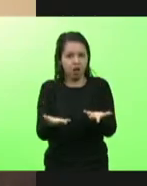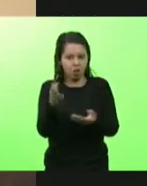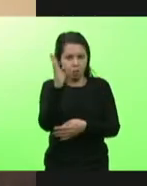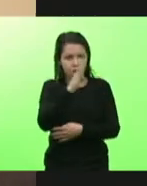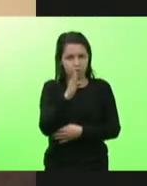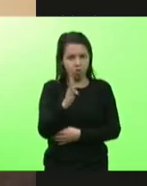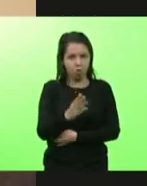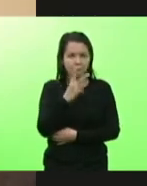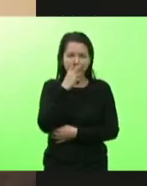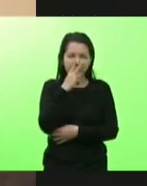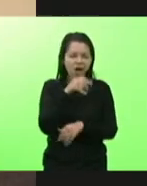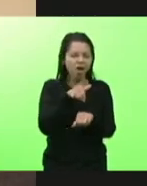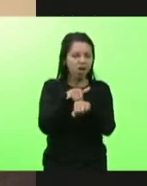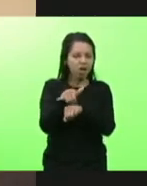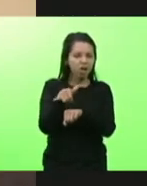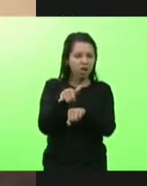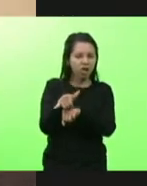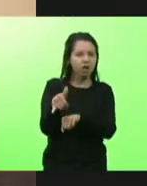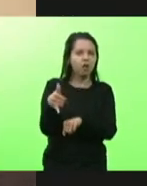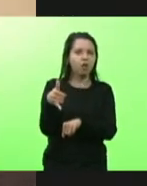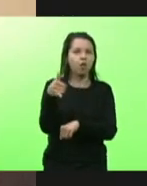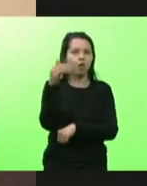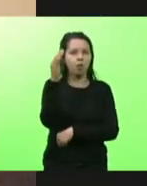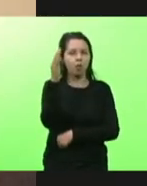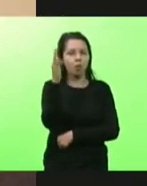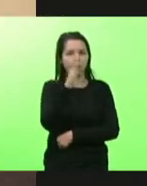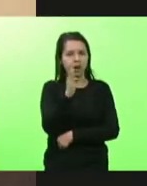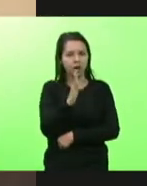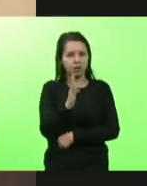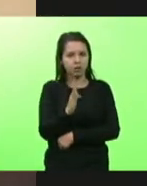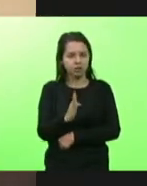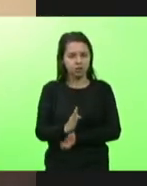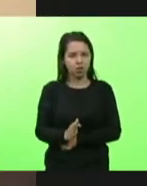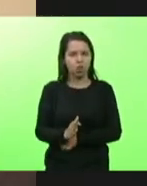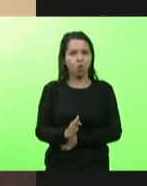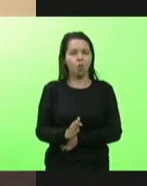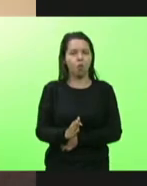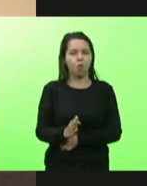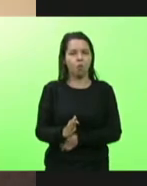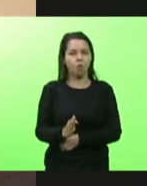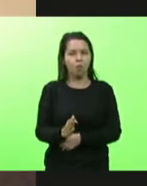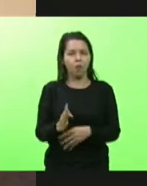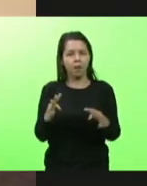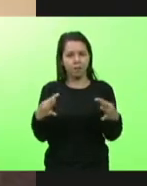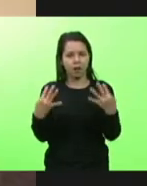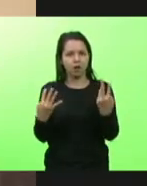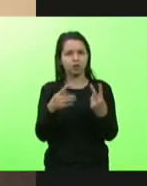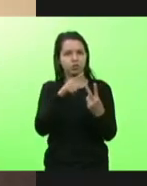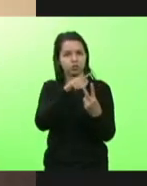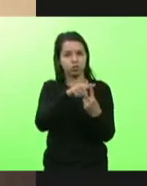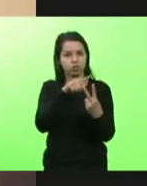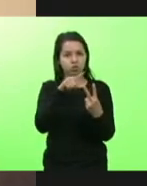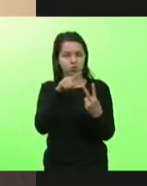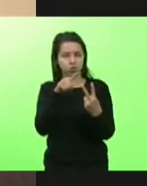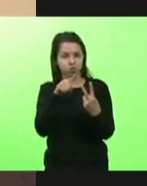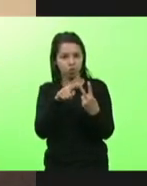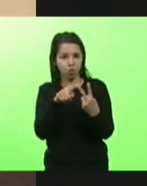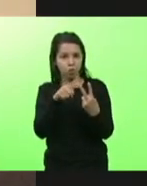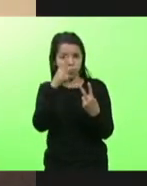sacaneou o Brasil com uma imagem ridícula de dois pelados